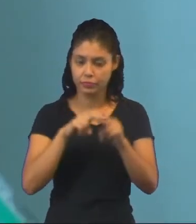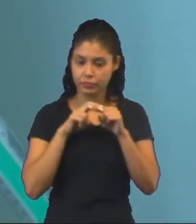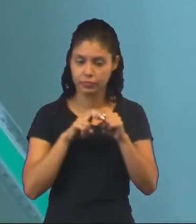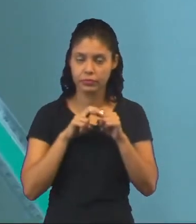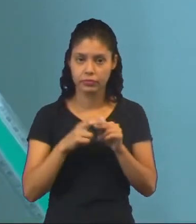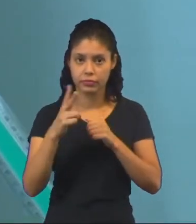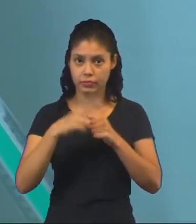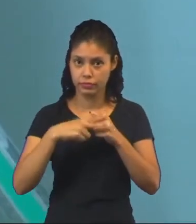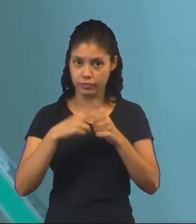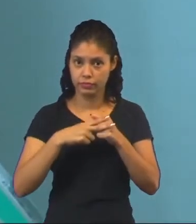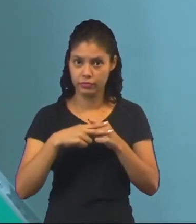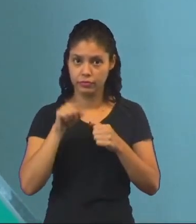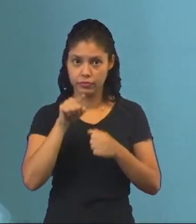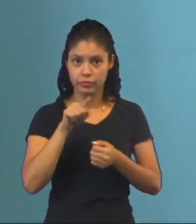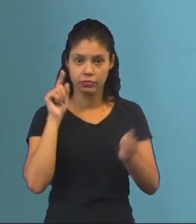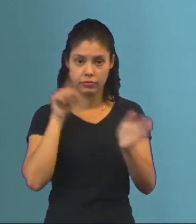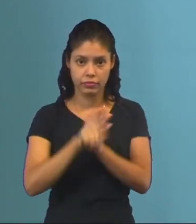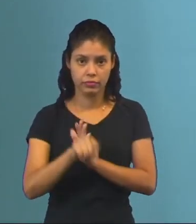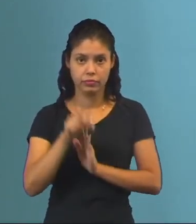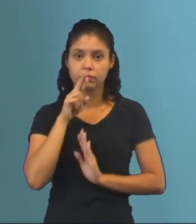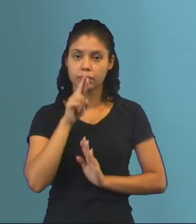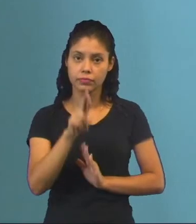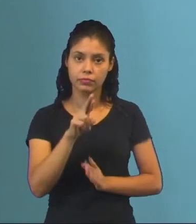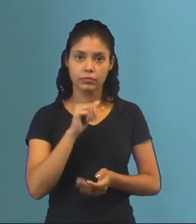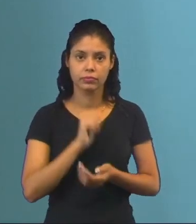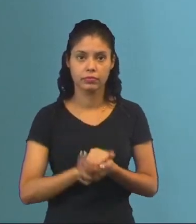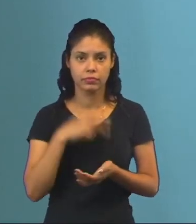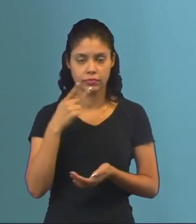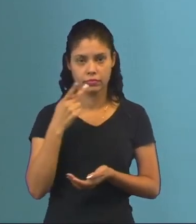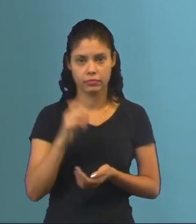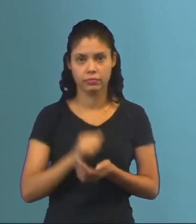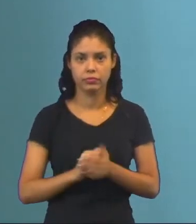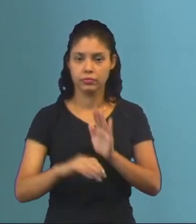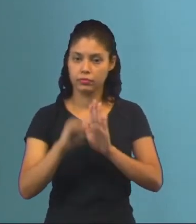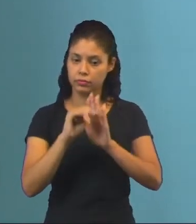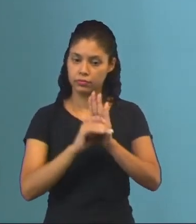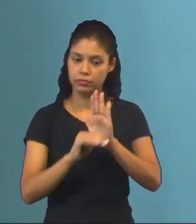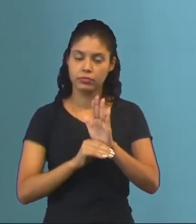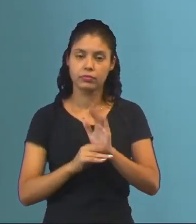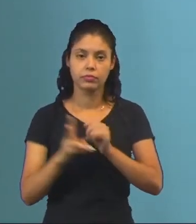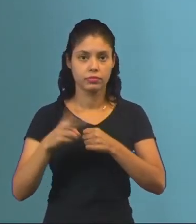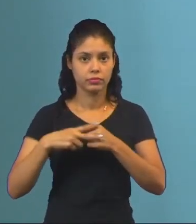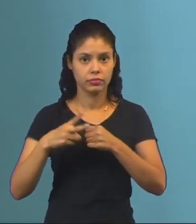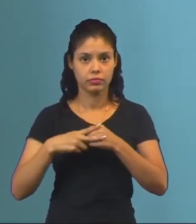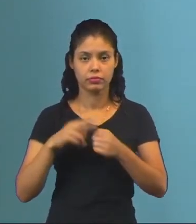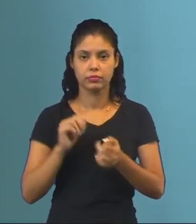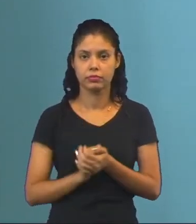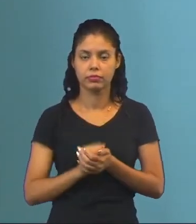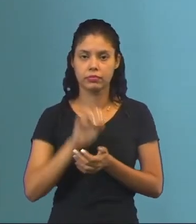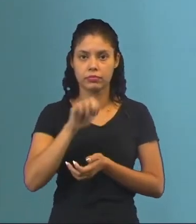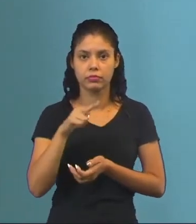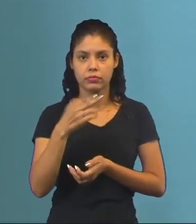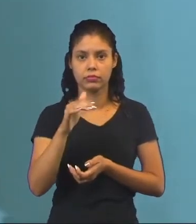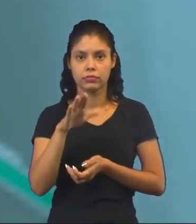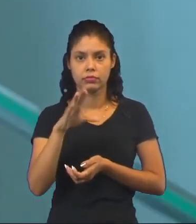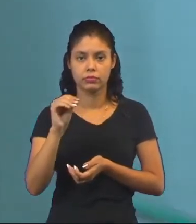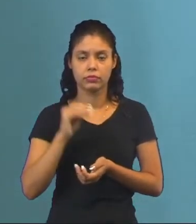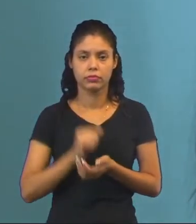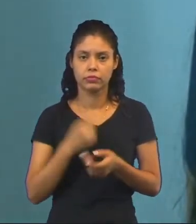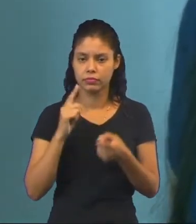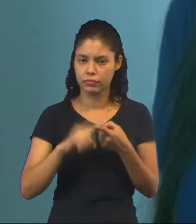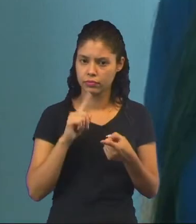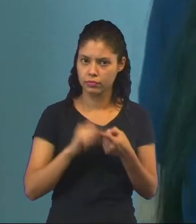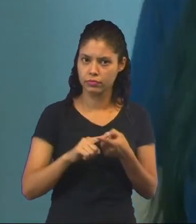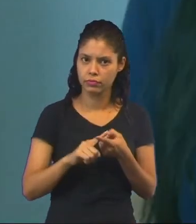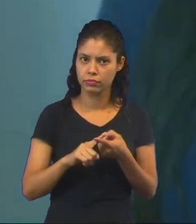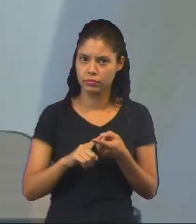esses verbos respondeu, perguntou e disse, eu classifico ele como verbos de enunciação. Porque